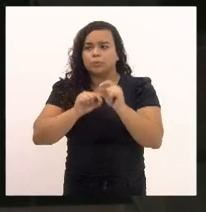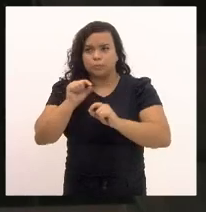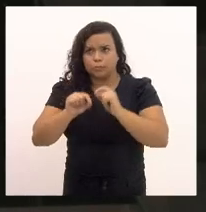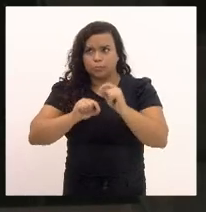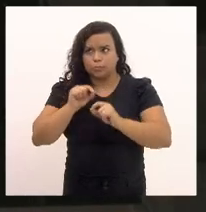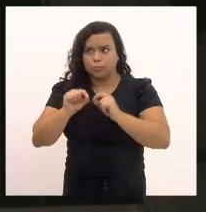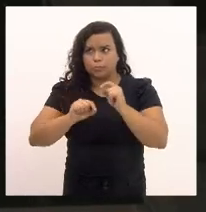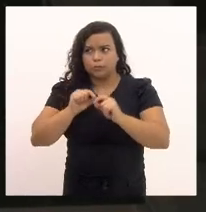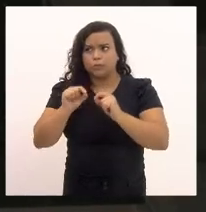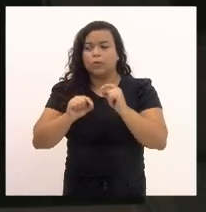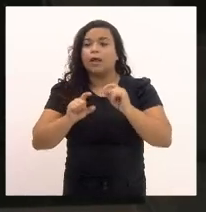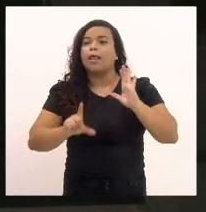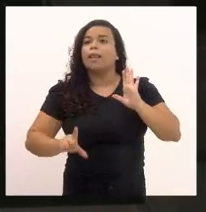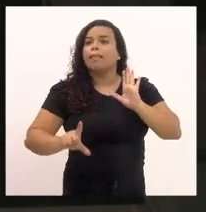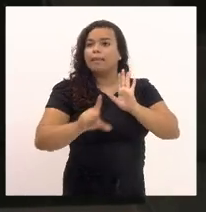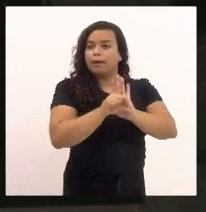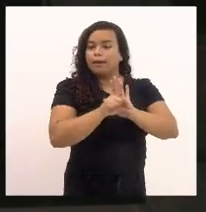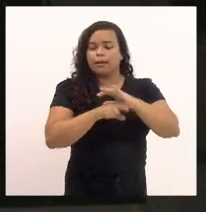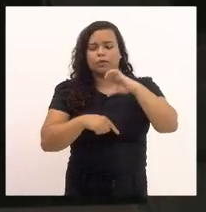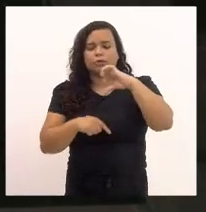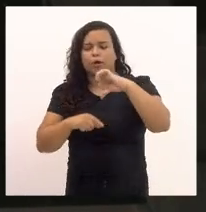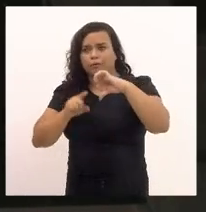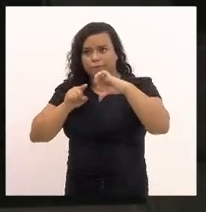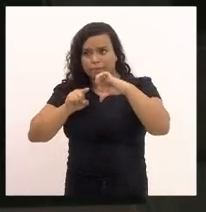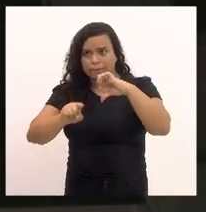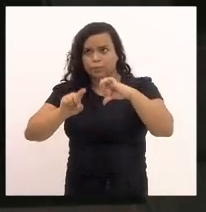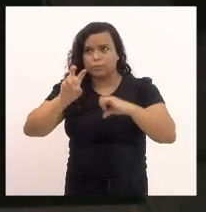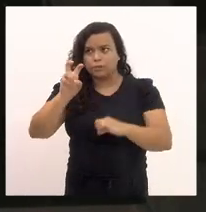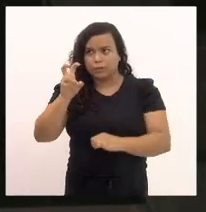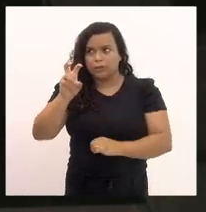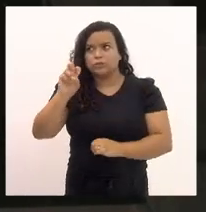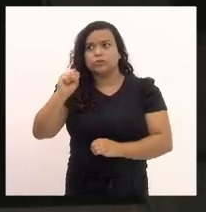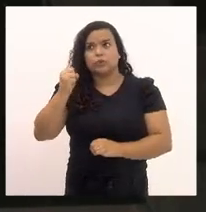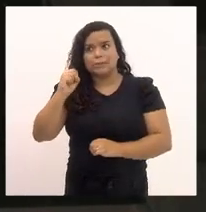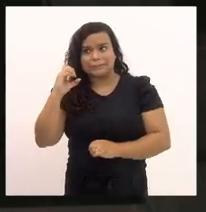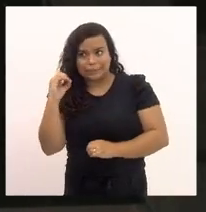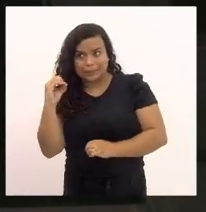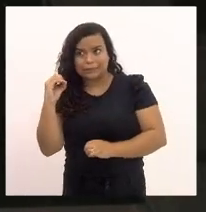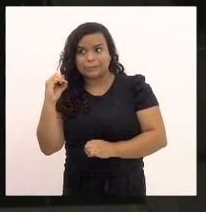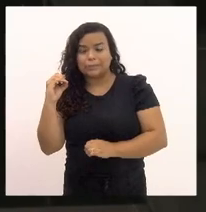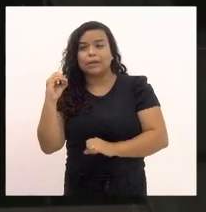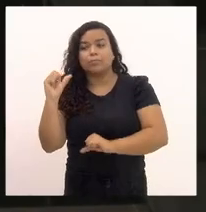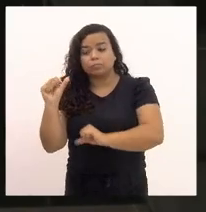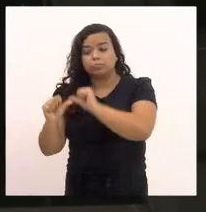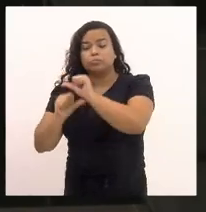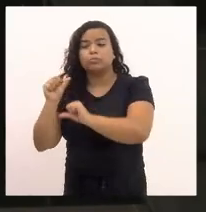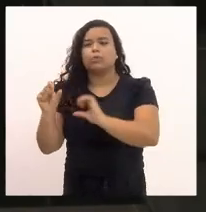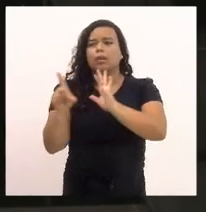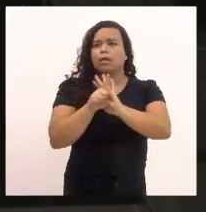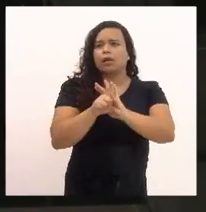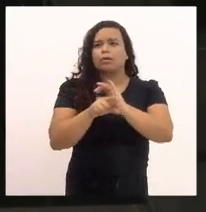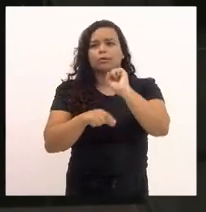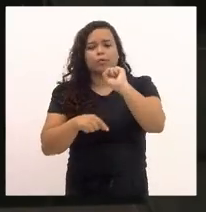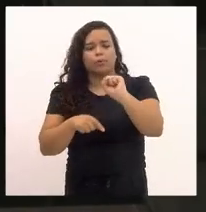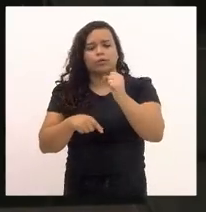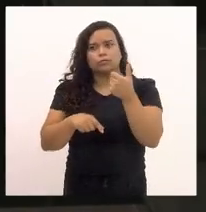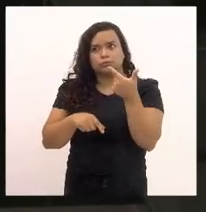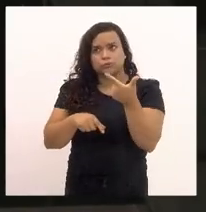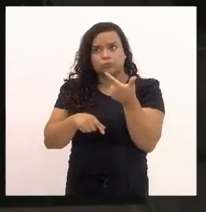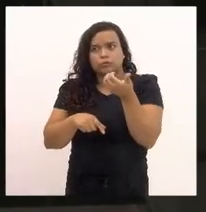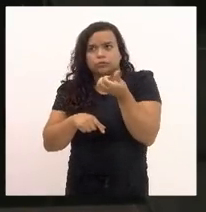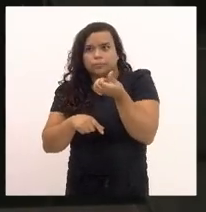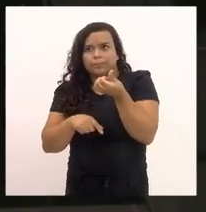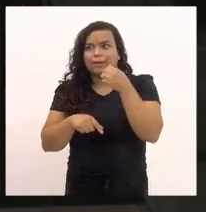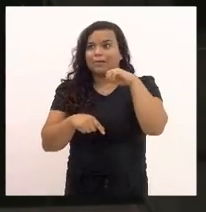esta Lei 9.580 alterou a Lei 8.269, que